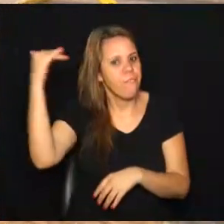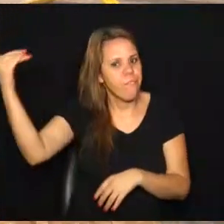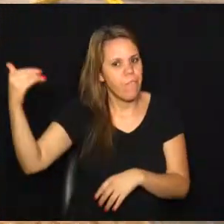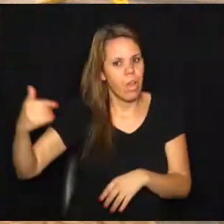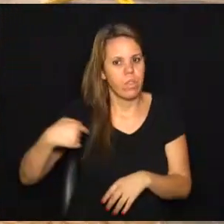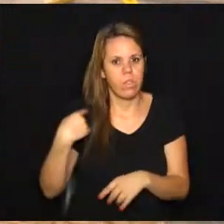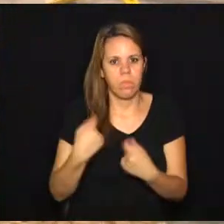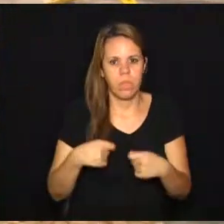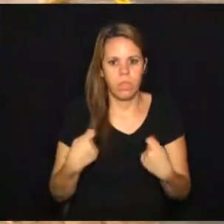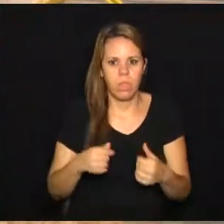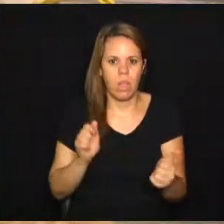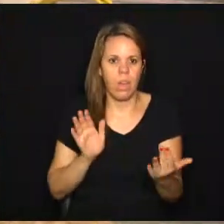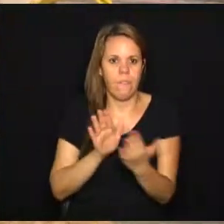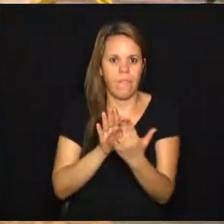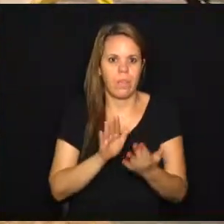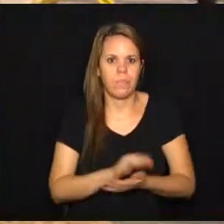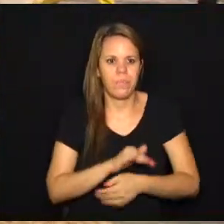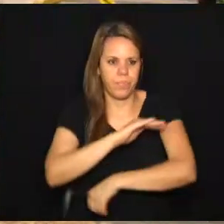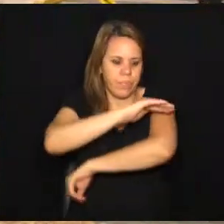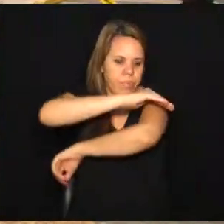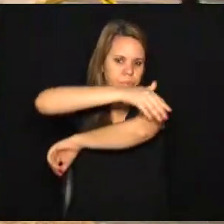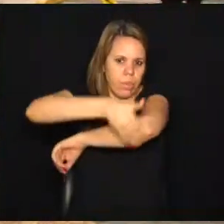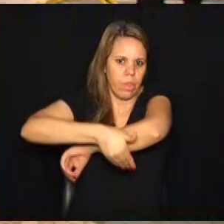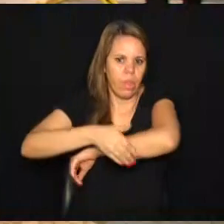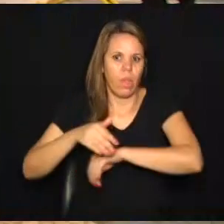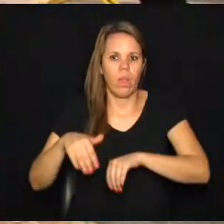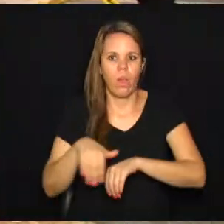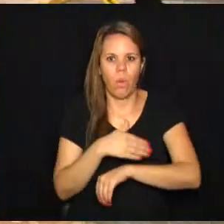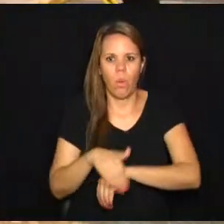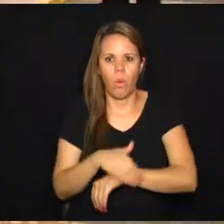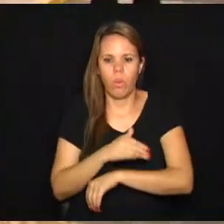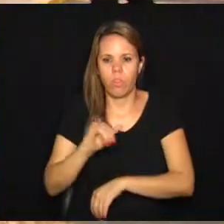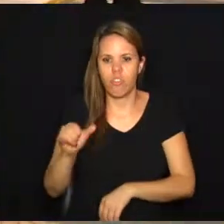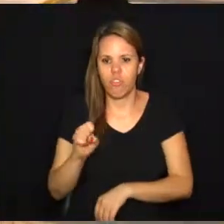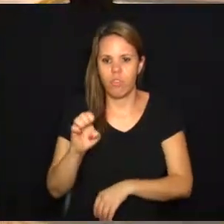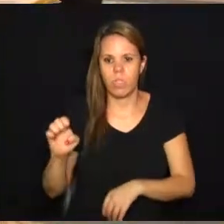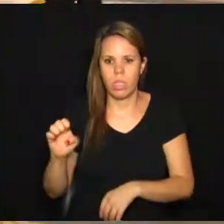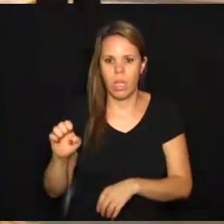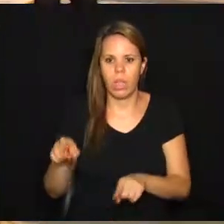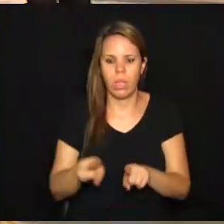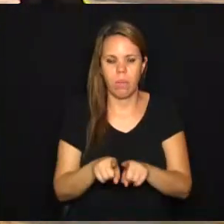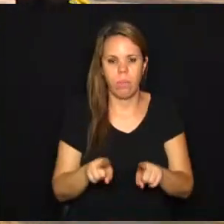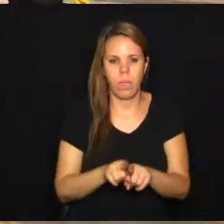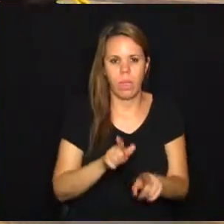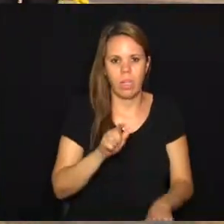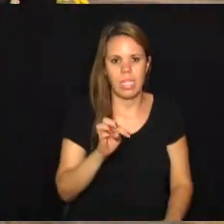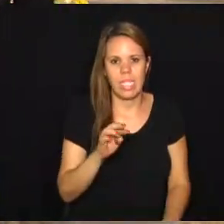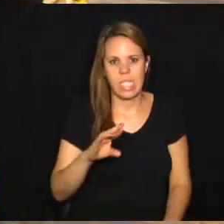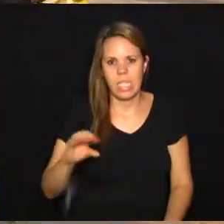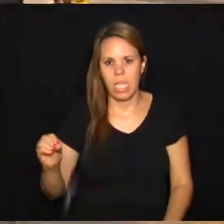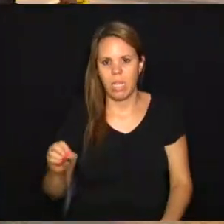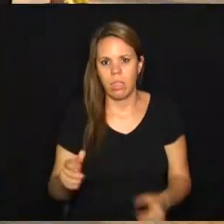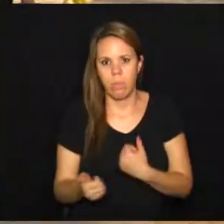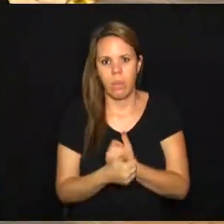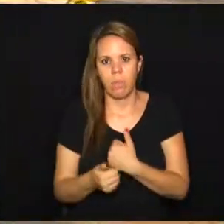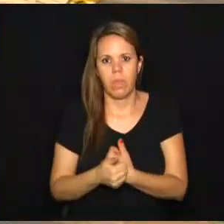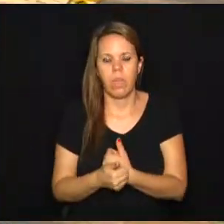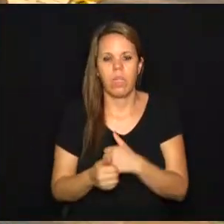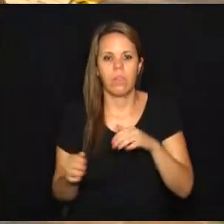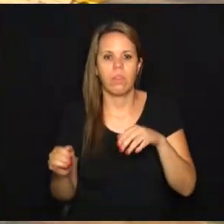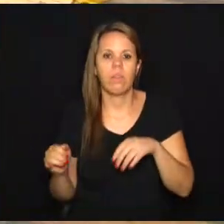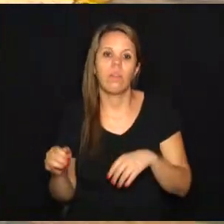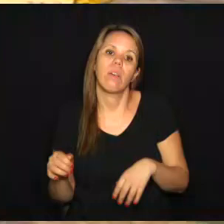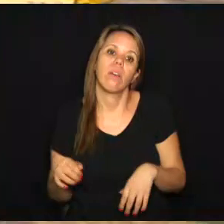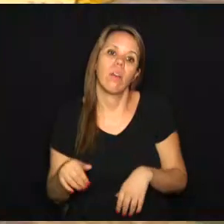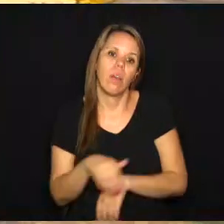precisamente na esquina das ruas José Paulino com o Francisco Glicério. Lá em cima, na Barão de Itapura, tem o Instituto